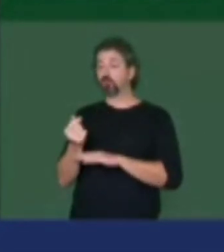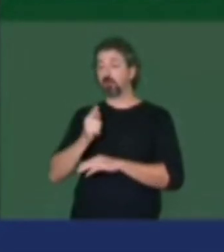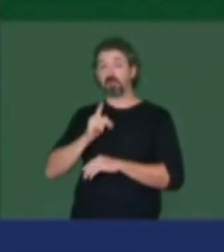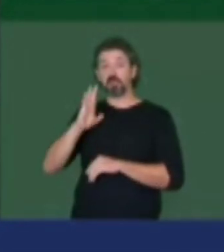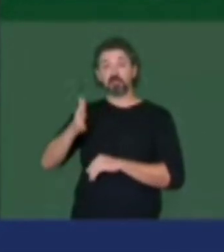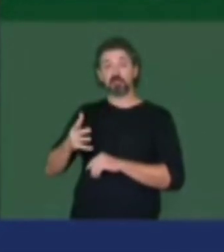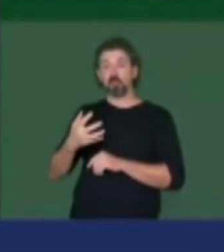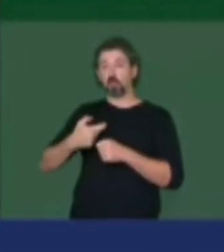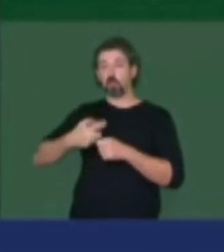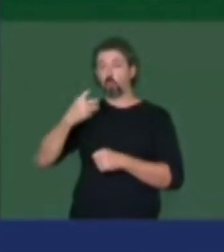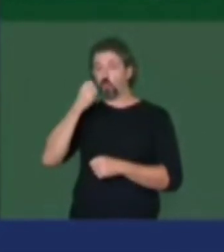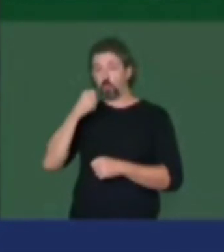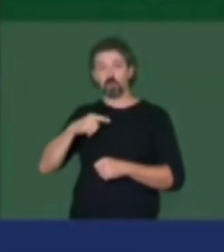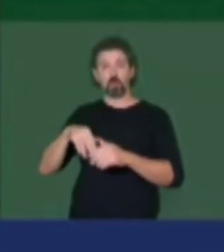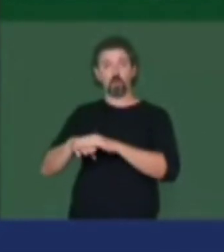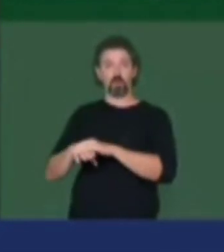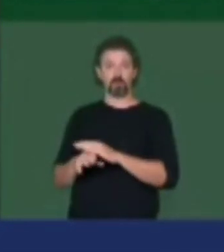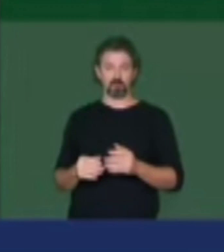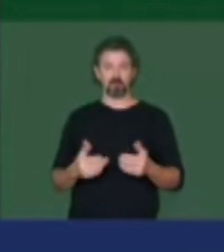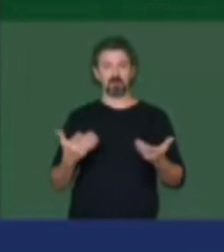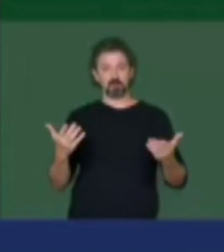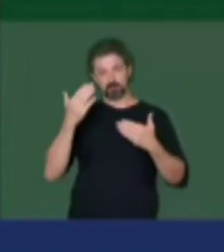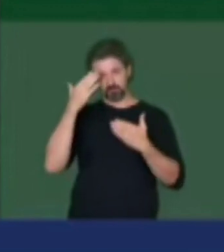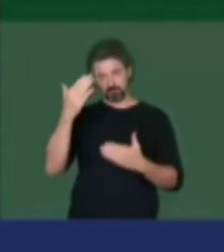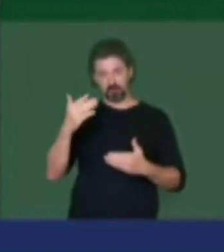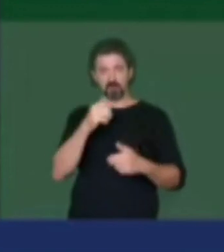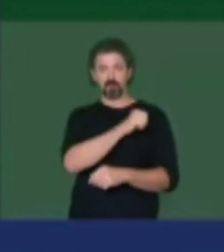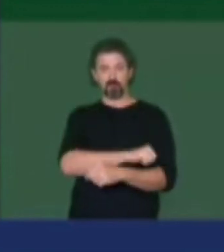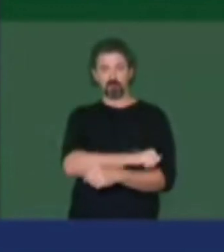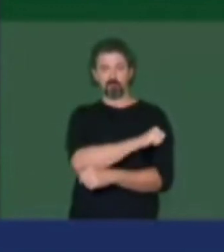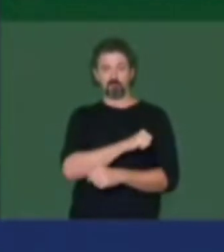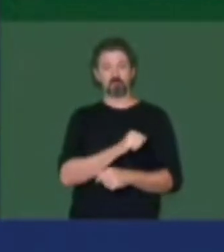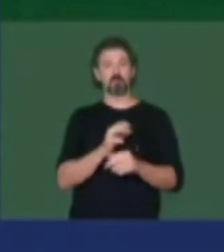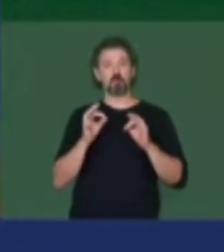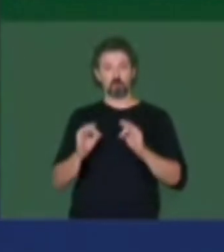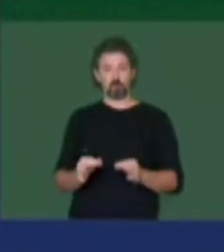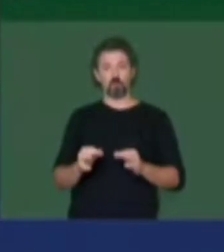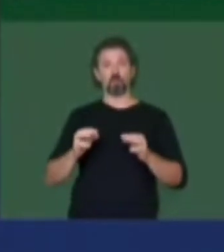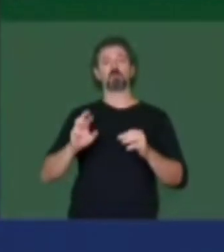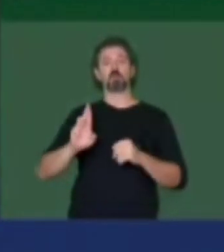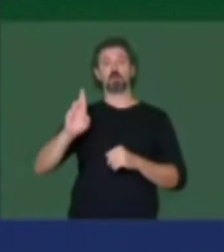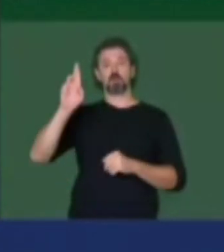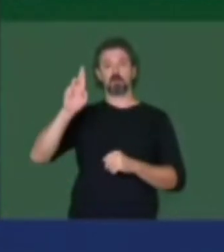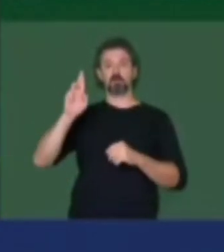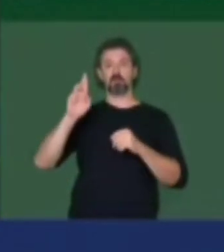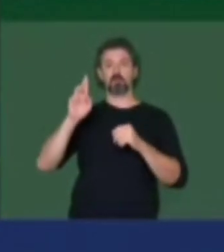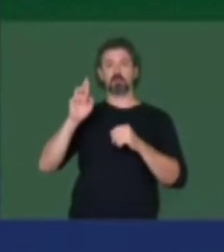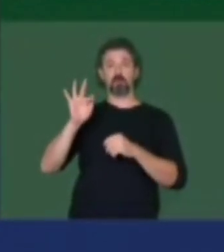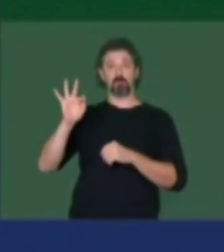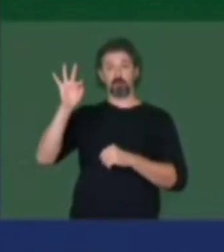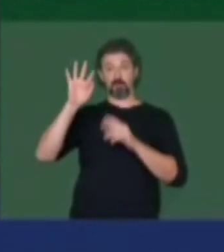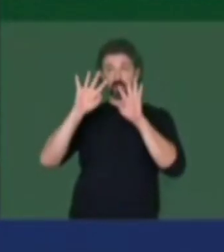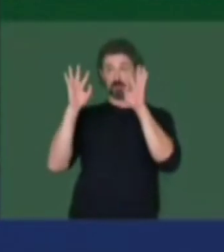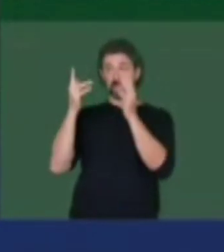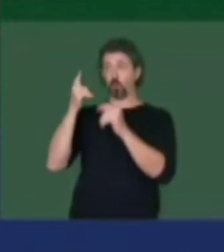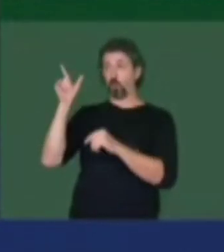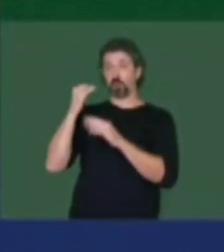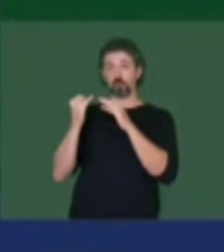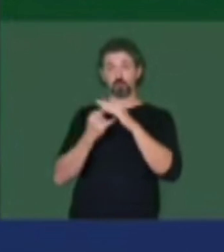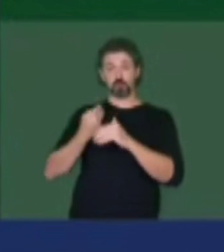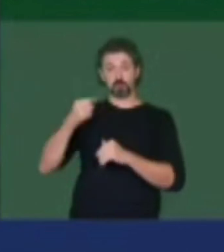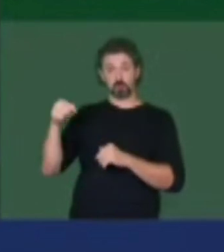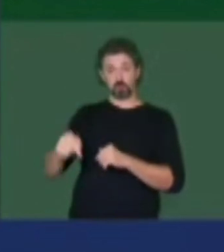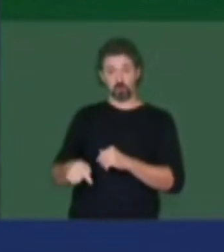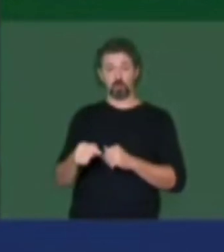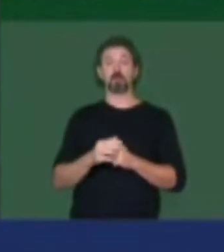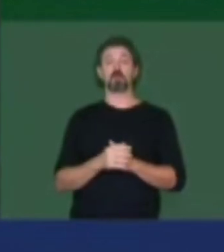primário. Obrigada, deputado, a enfermagem, com certeza, representada pela sua federação e outras entidades do Fórum Brasileiro